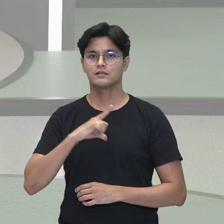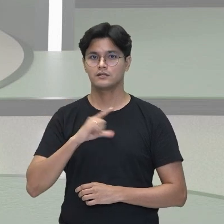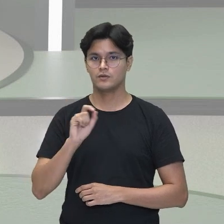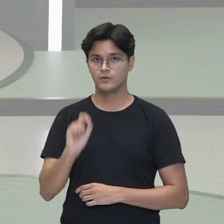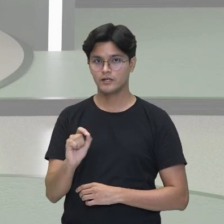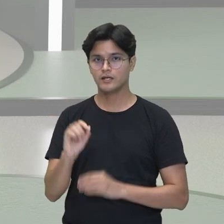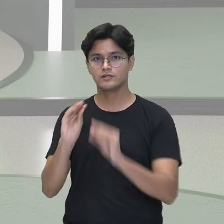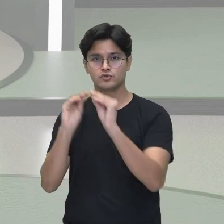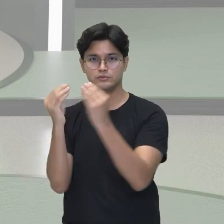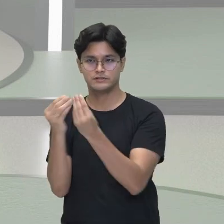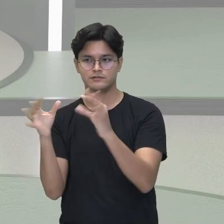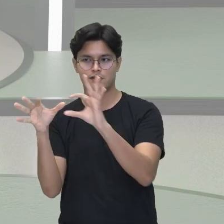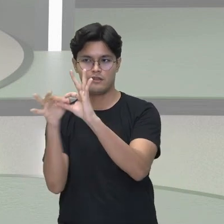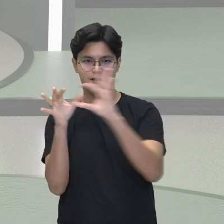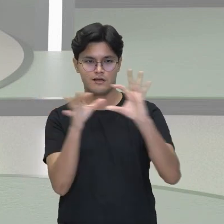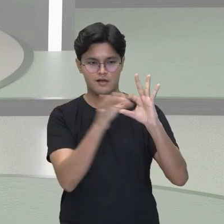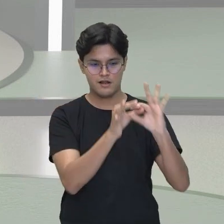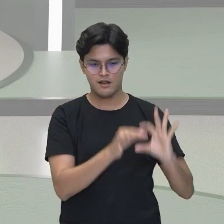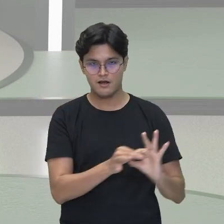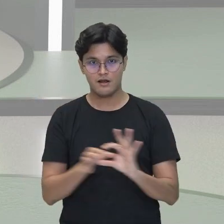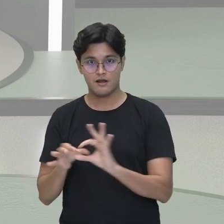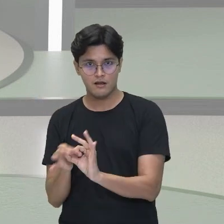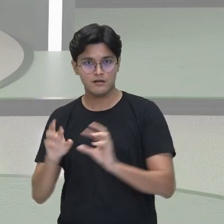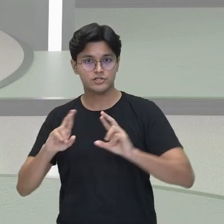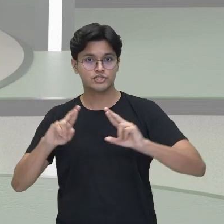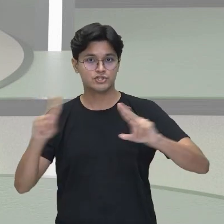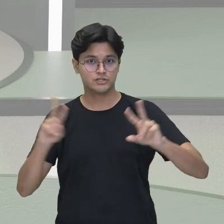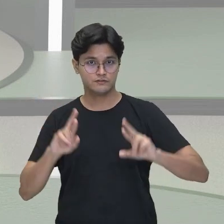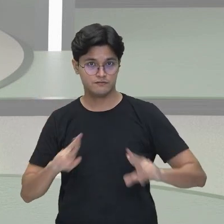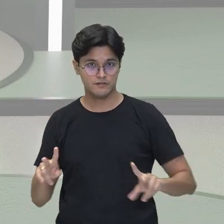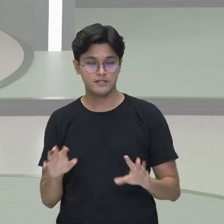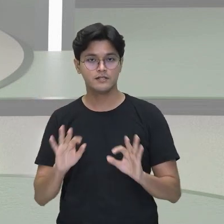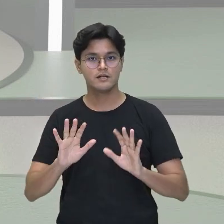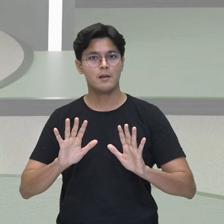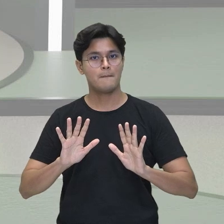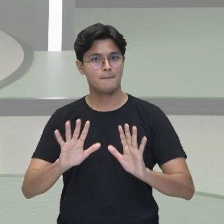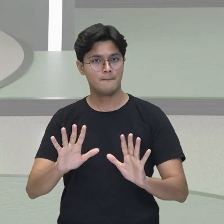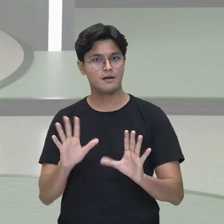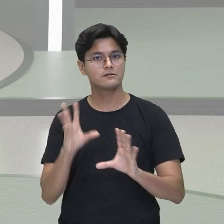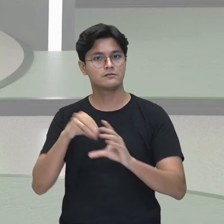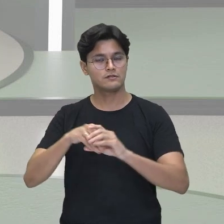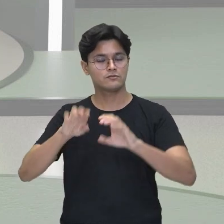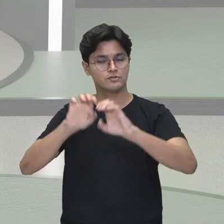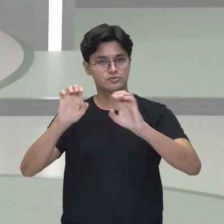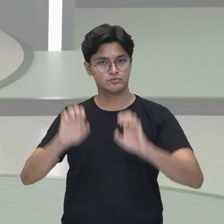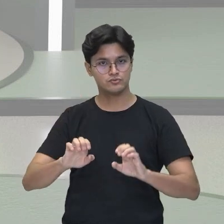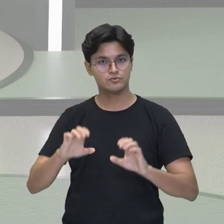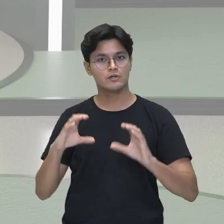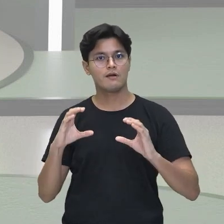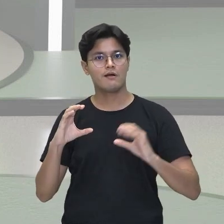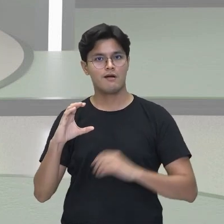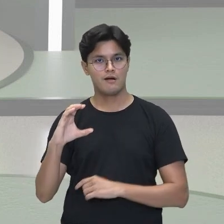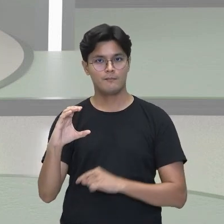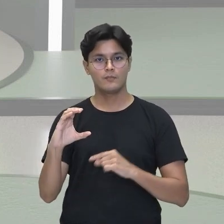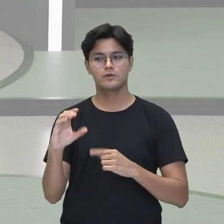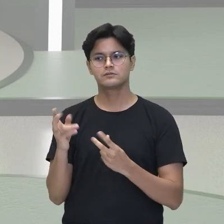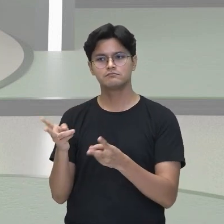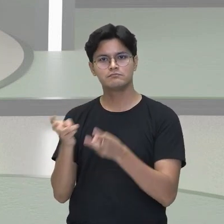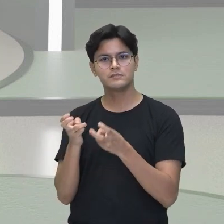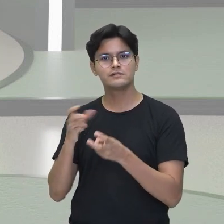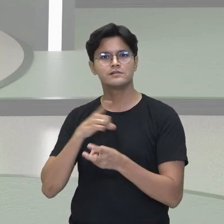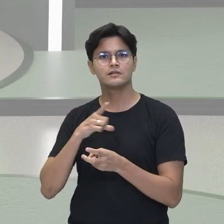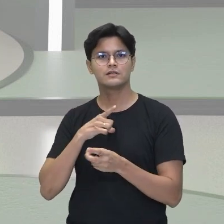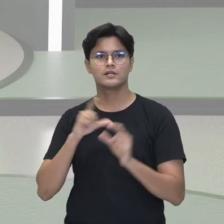diferentes. Só que nessa cadeia carbônica, observem que eu tenho